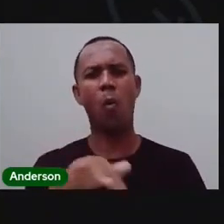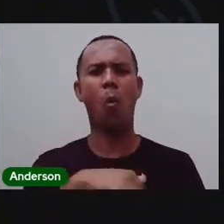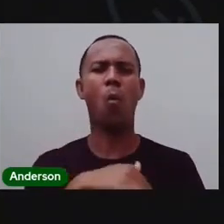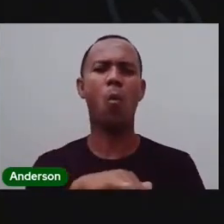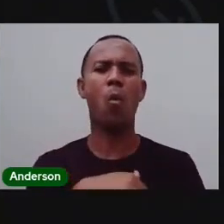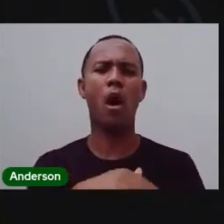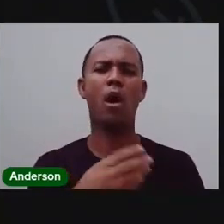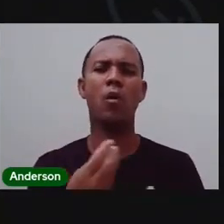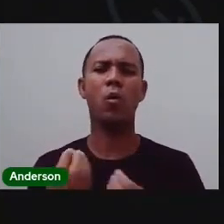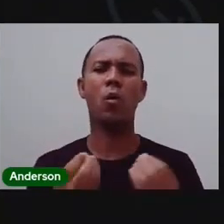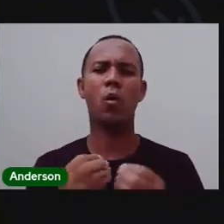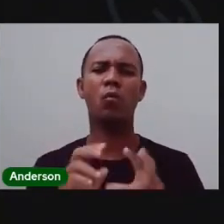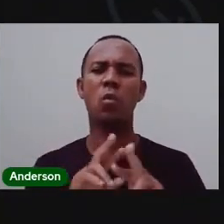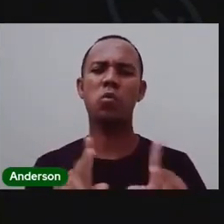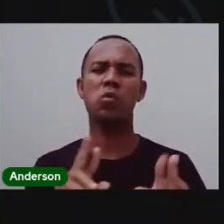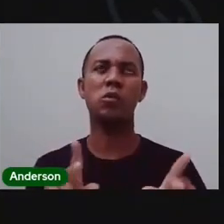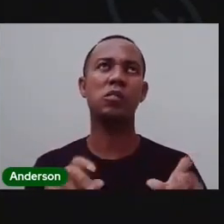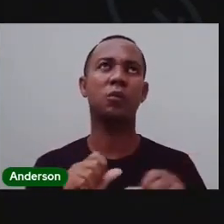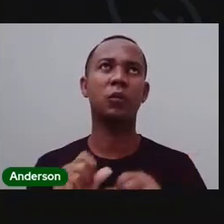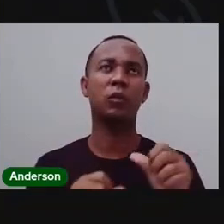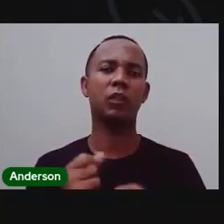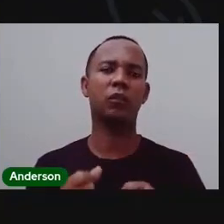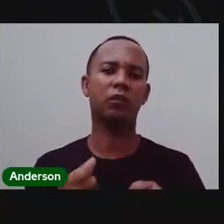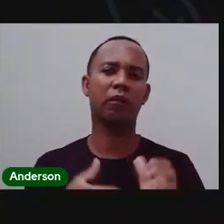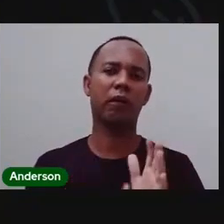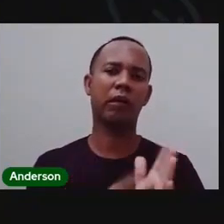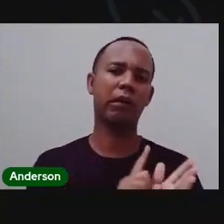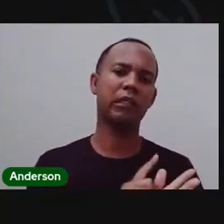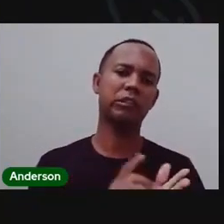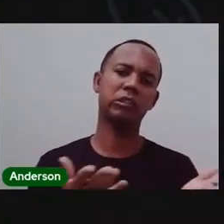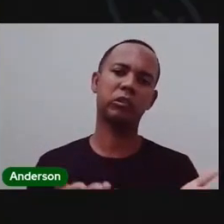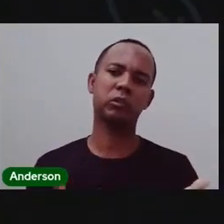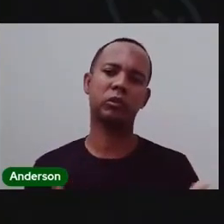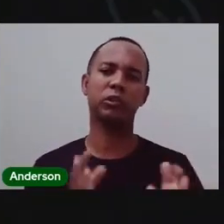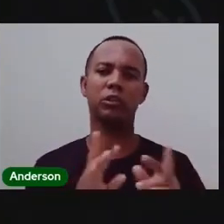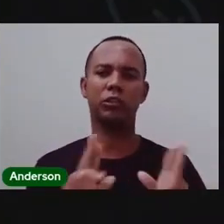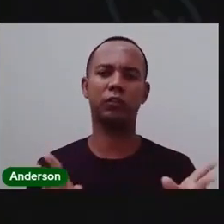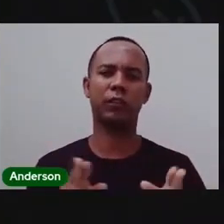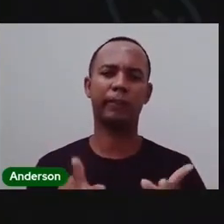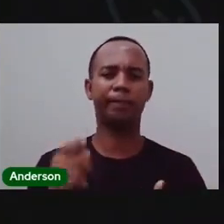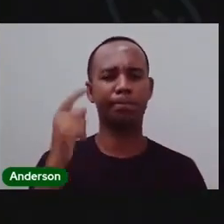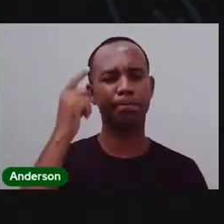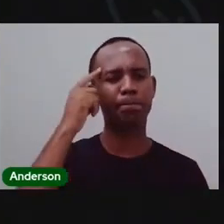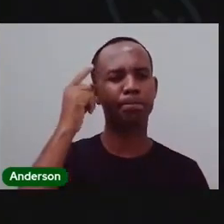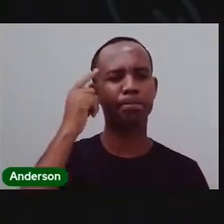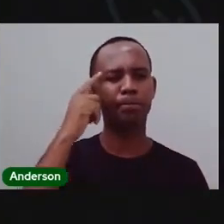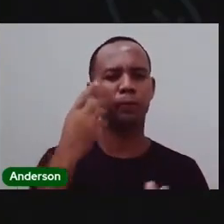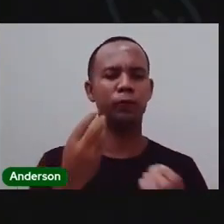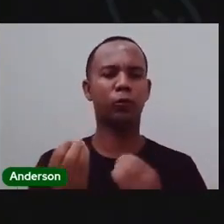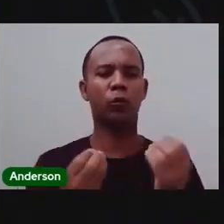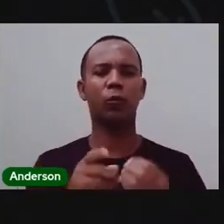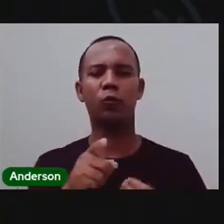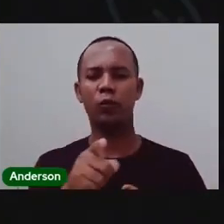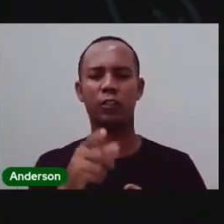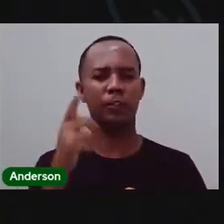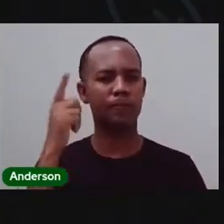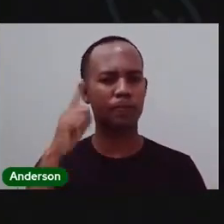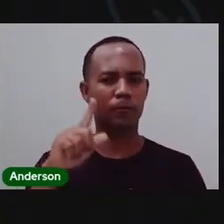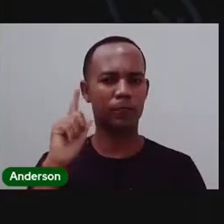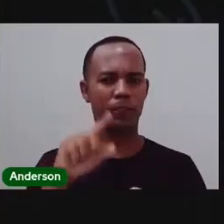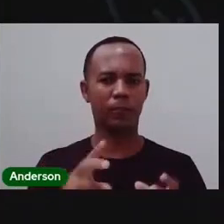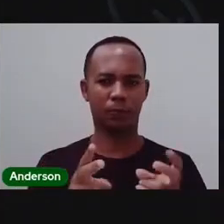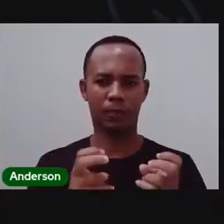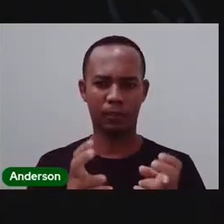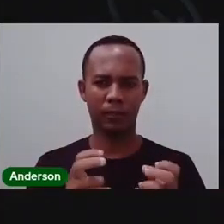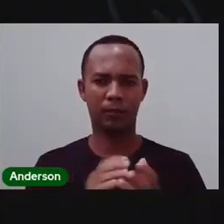Se alguma coisa mudou, desde quando você conseguiu essa noção de espaço? Se você conseguiu observar alguma coisa,